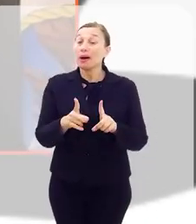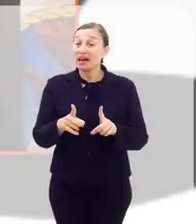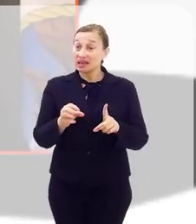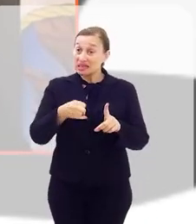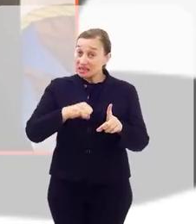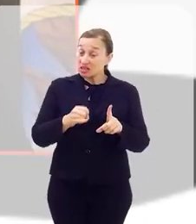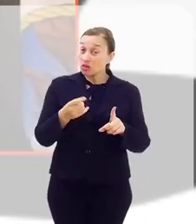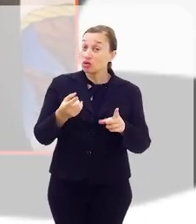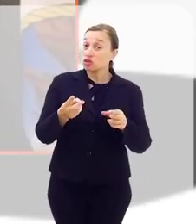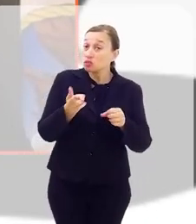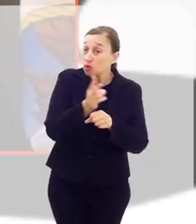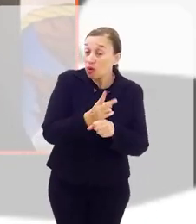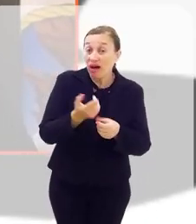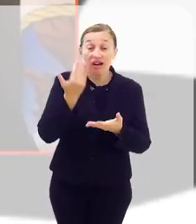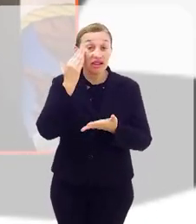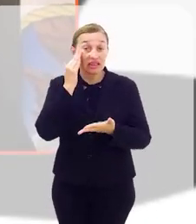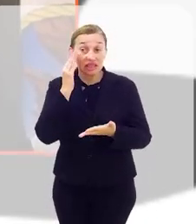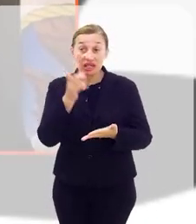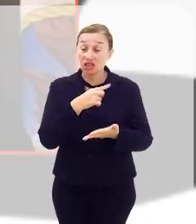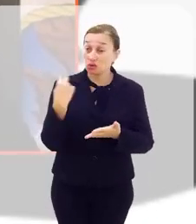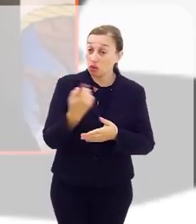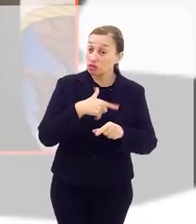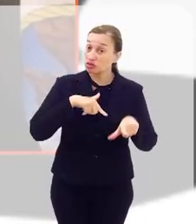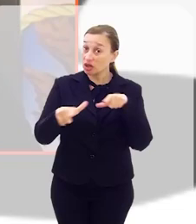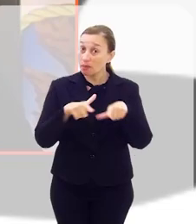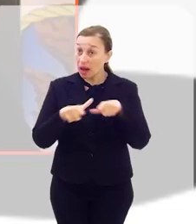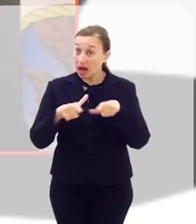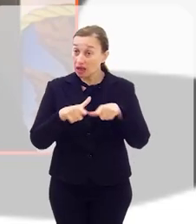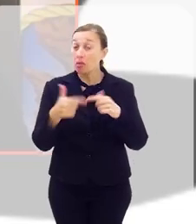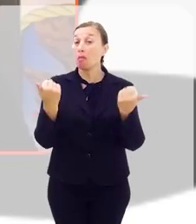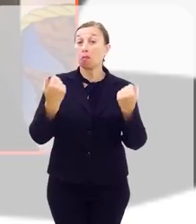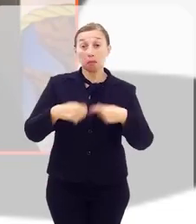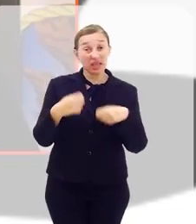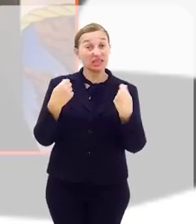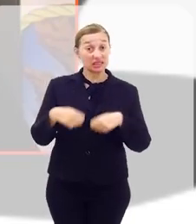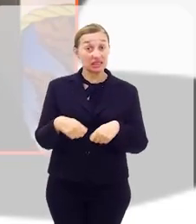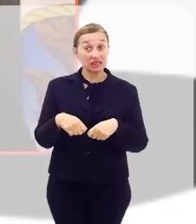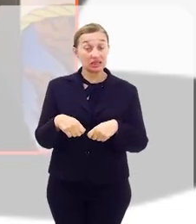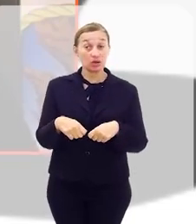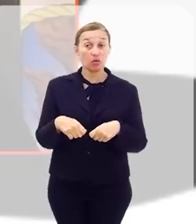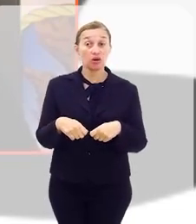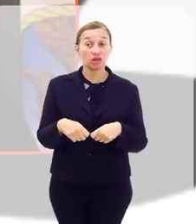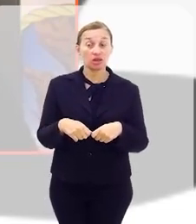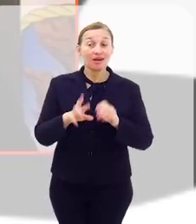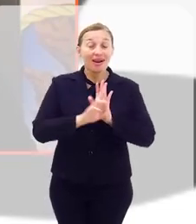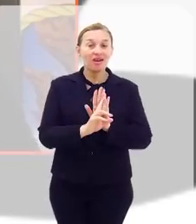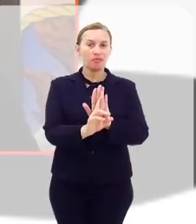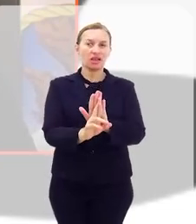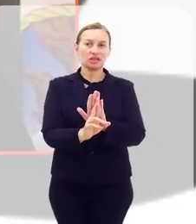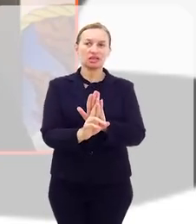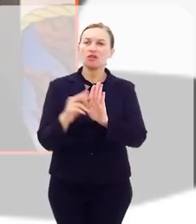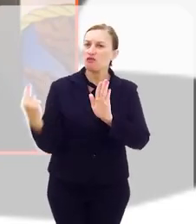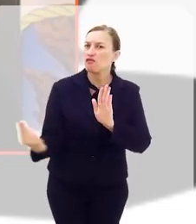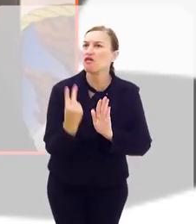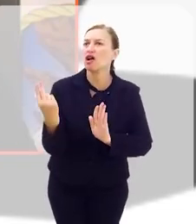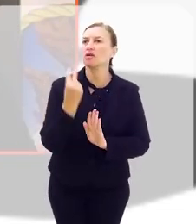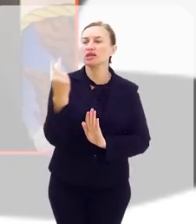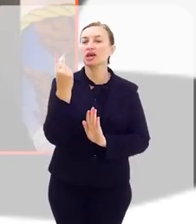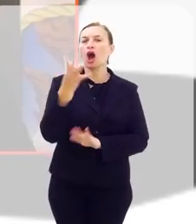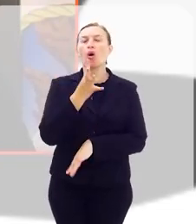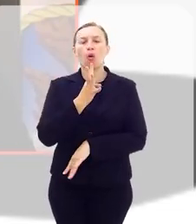nós buscarmos, entendermos que estas bandeiras, que as nossas atuações precisam ser representadas,